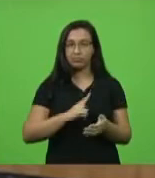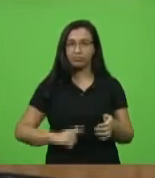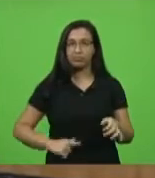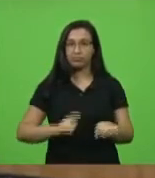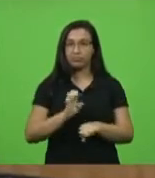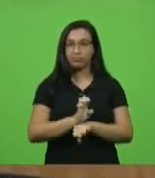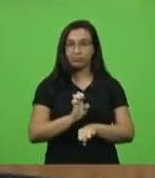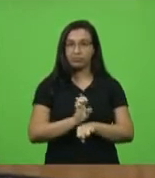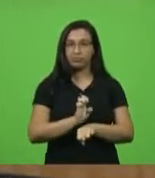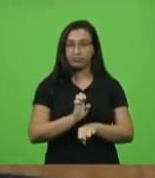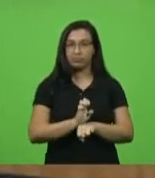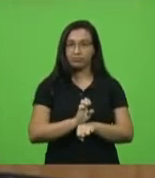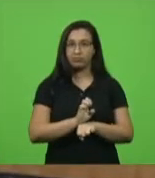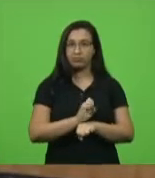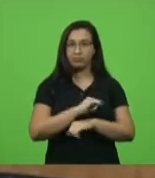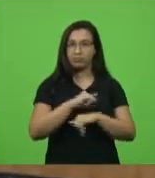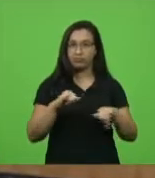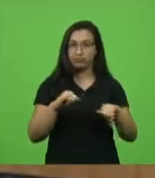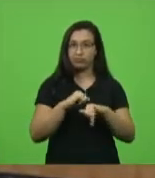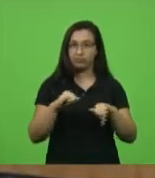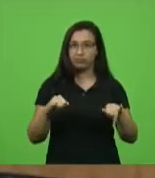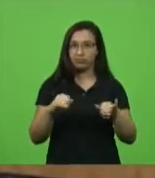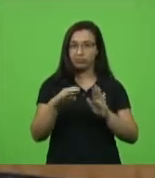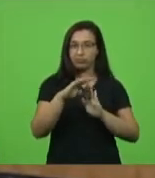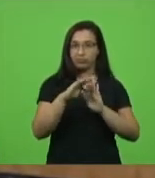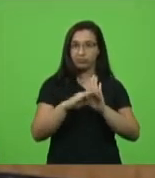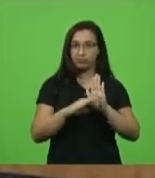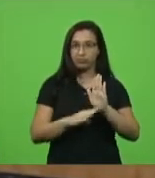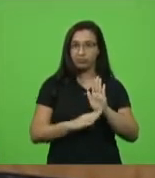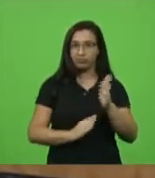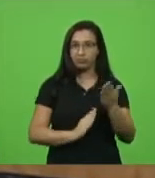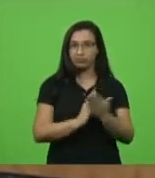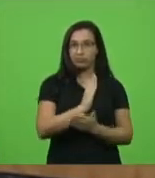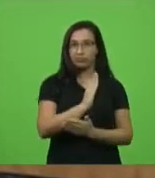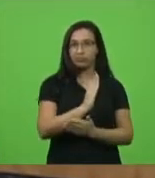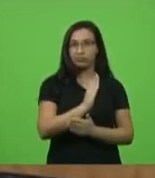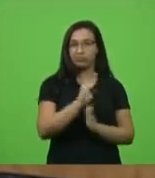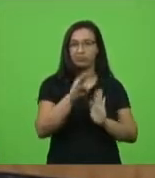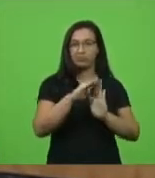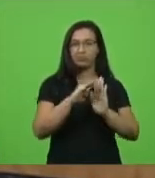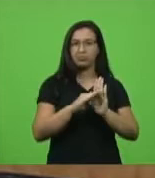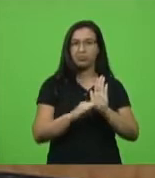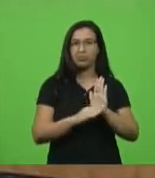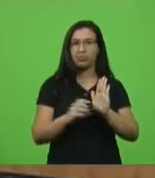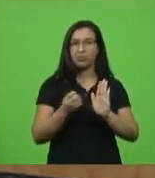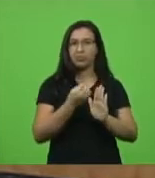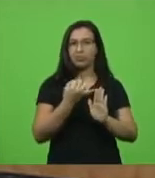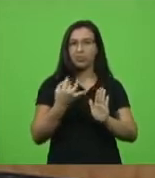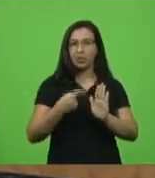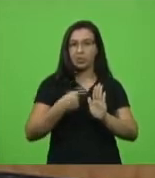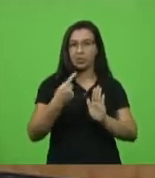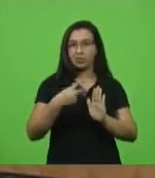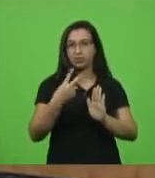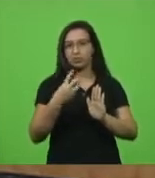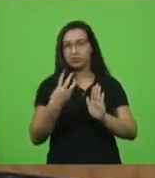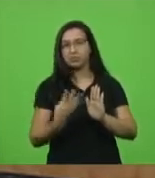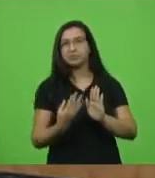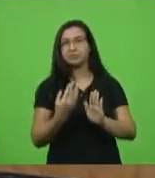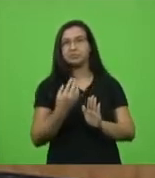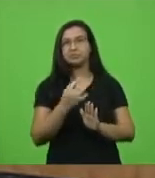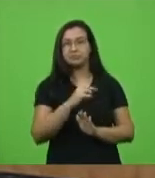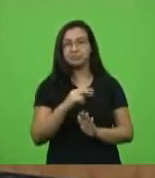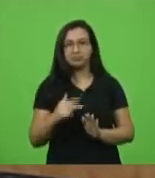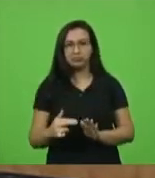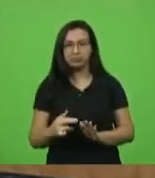divulgação de uma lista de aprovados por ordem de classificação no processo seletivo de professores em